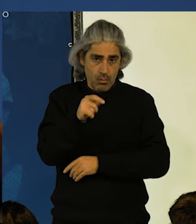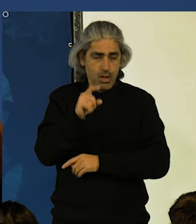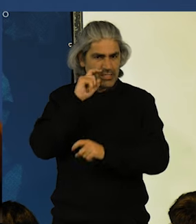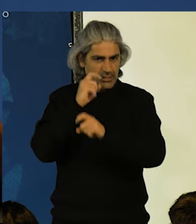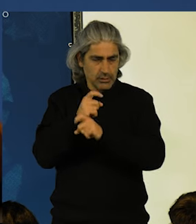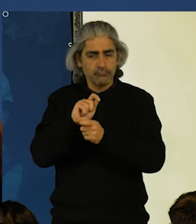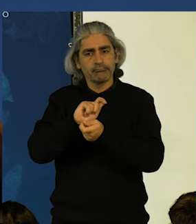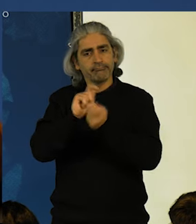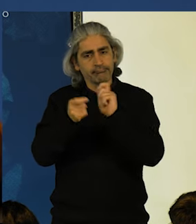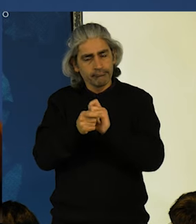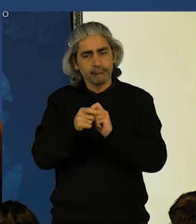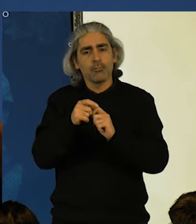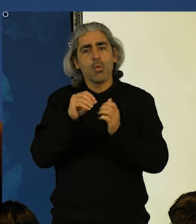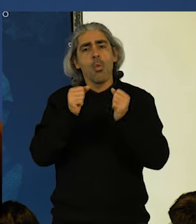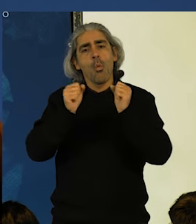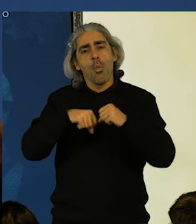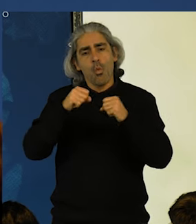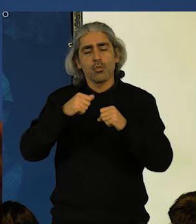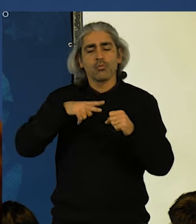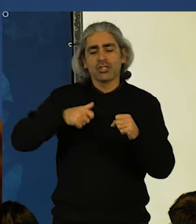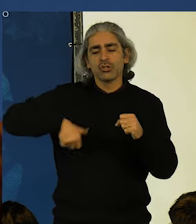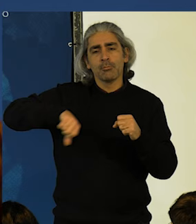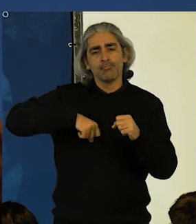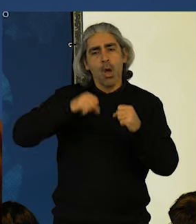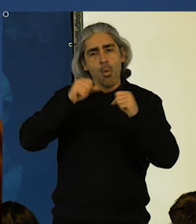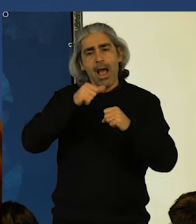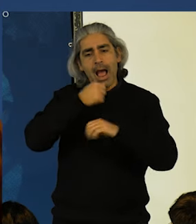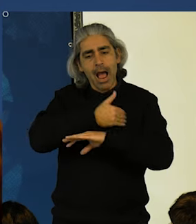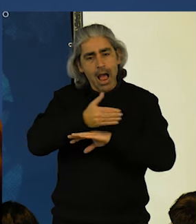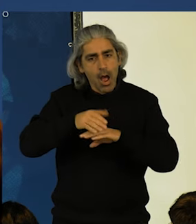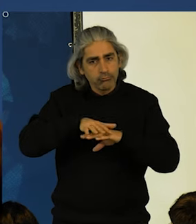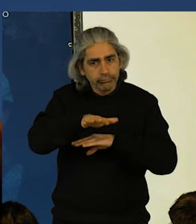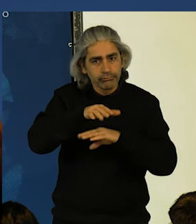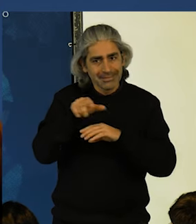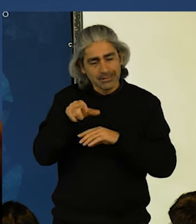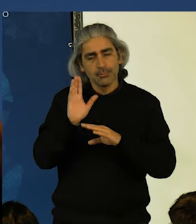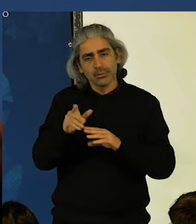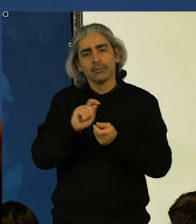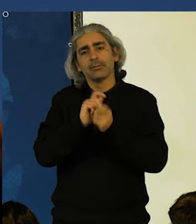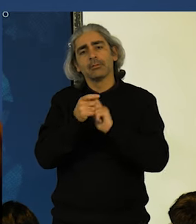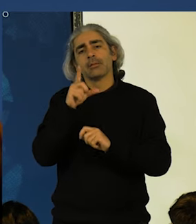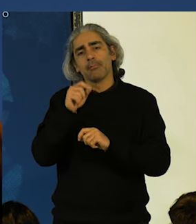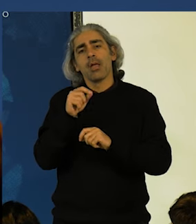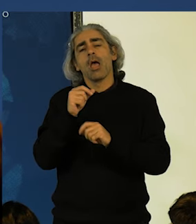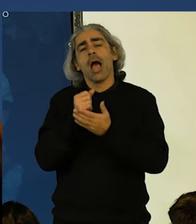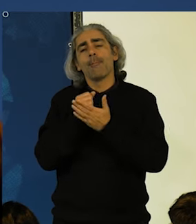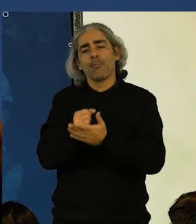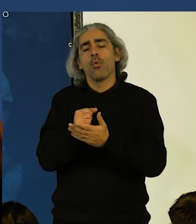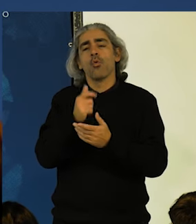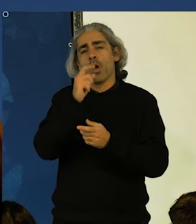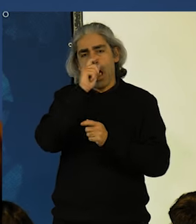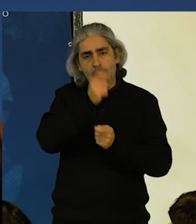revisão da Convenção de Albufeira entre Portugal e o Estado Espanhol. Vamos defender também a instituição de apoios aos pequenos e médios